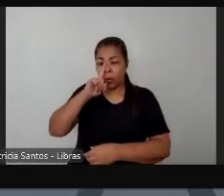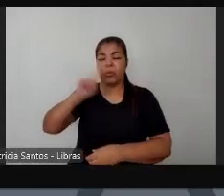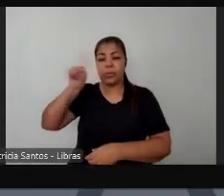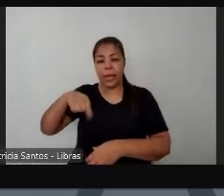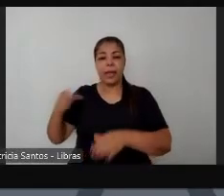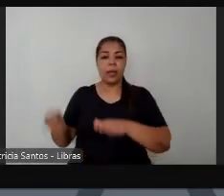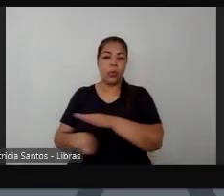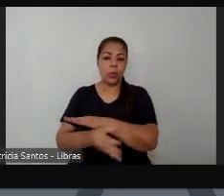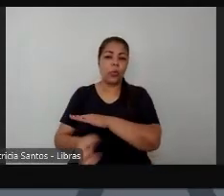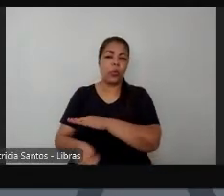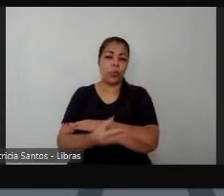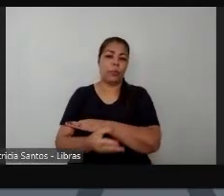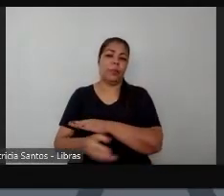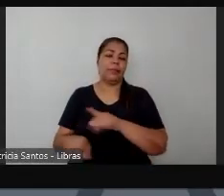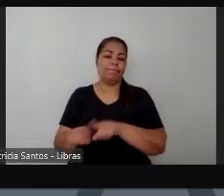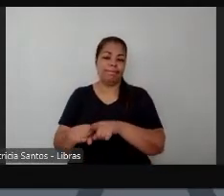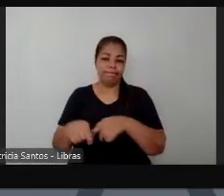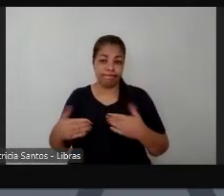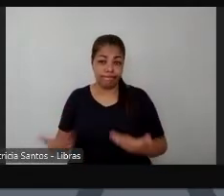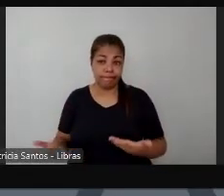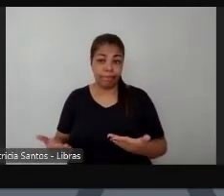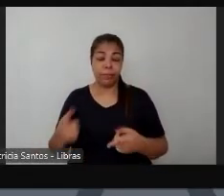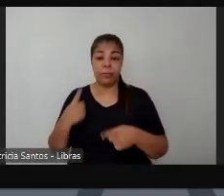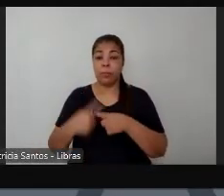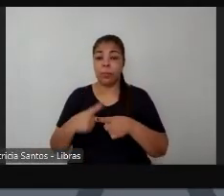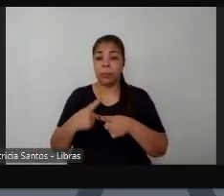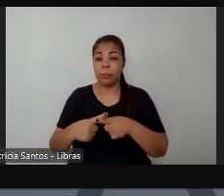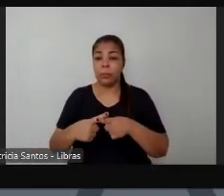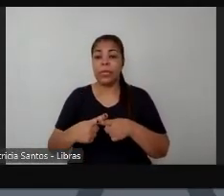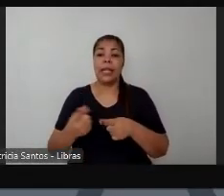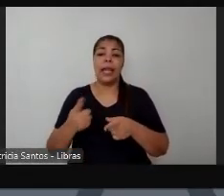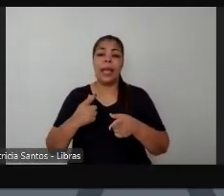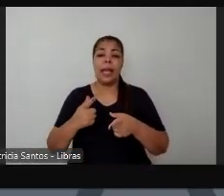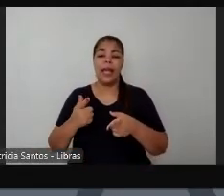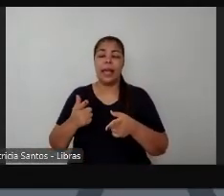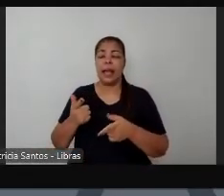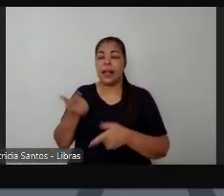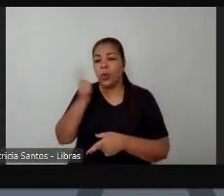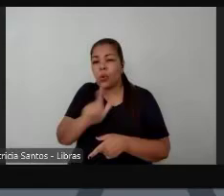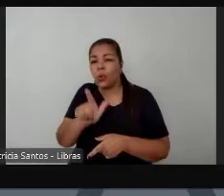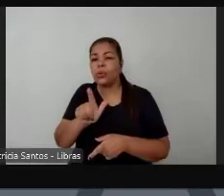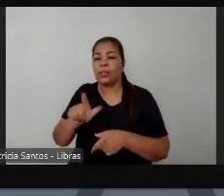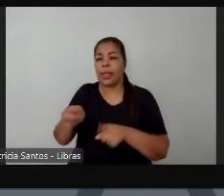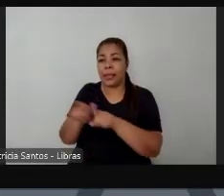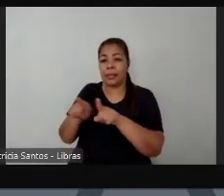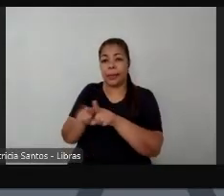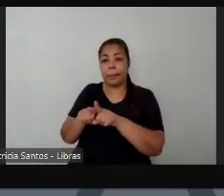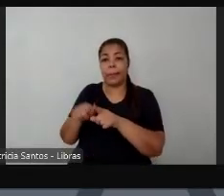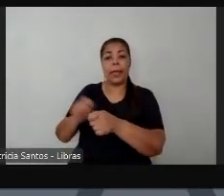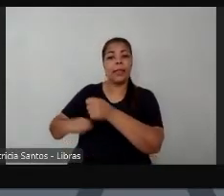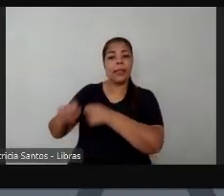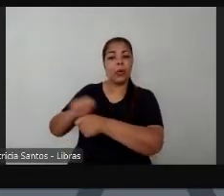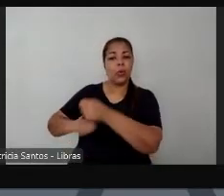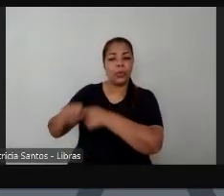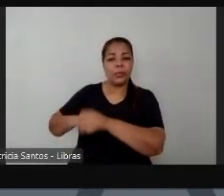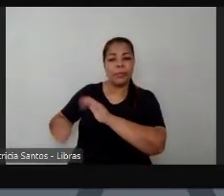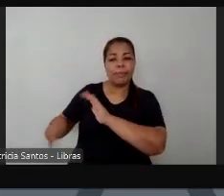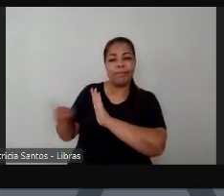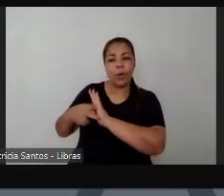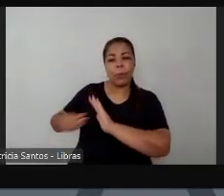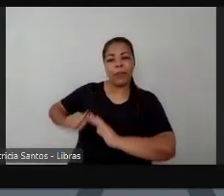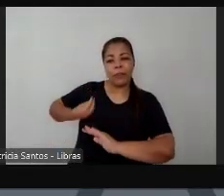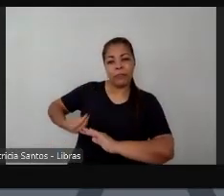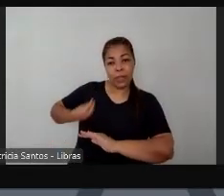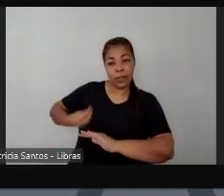morte das pessoas permite que ela venda e negocie esse poder no mercado do crime então você acaba empurrando a